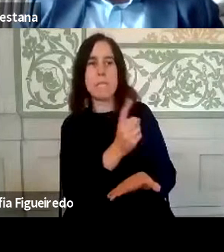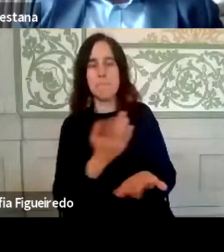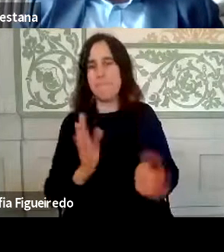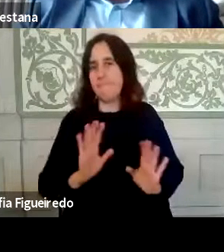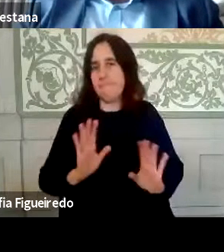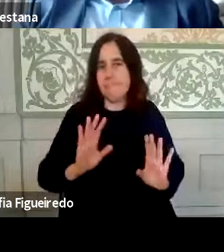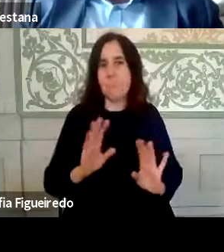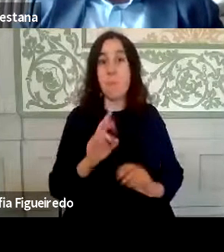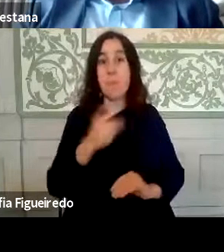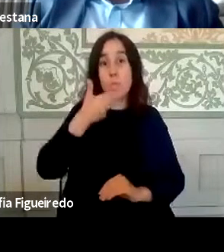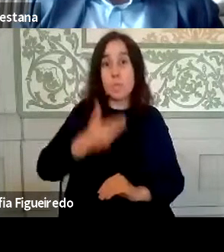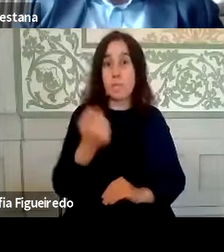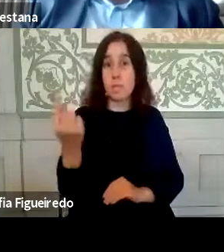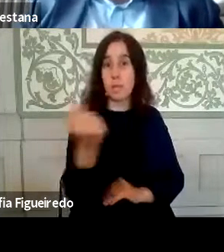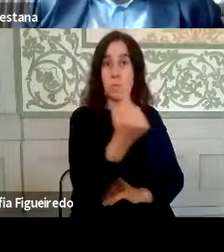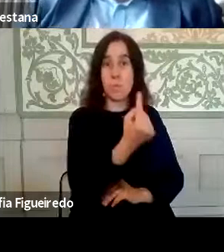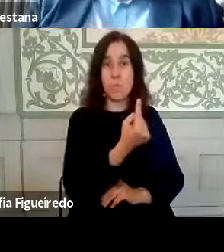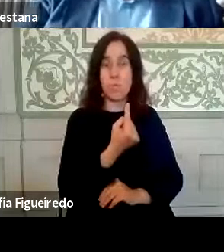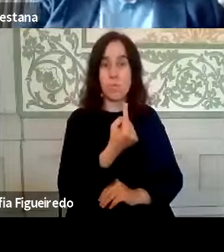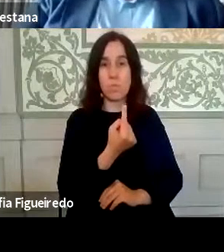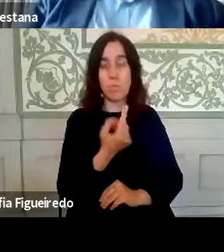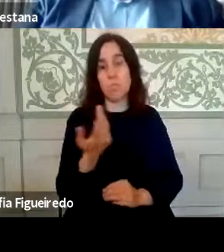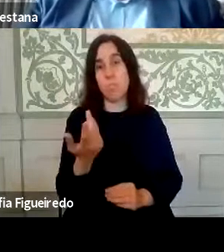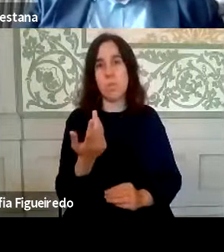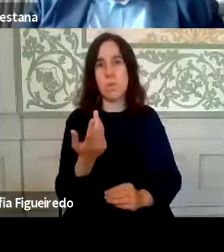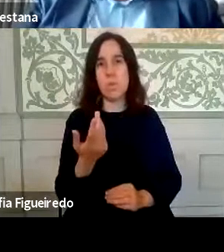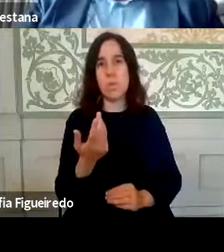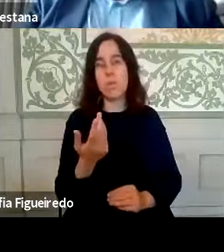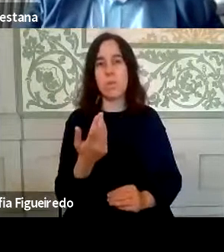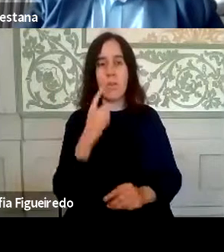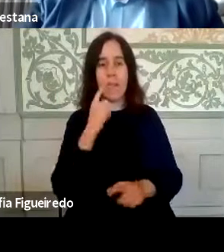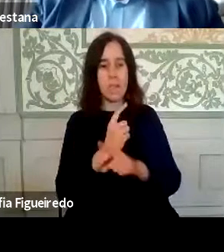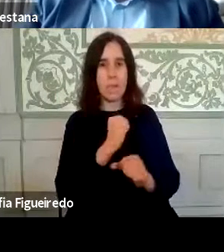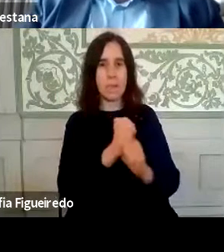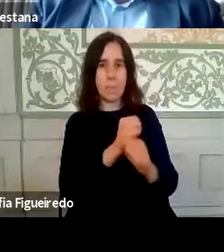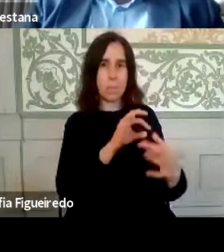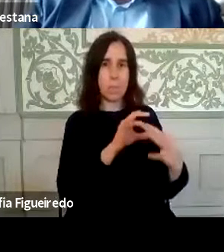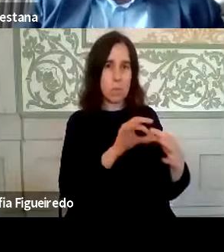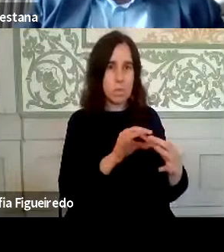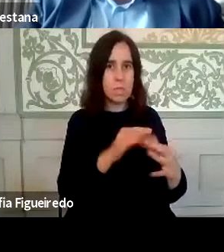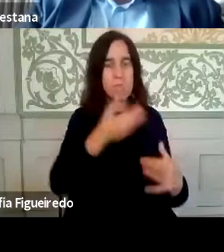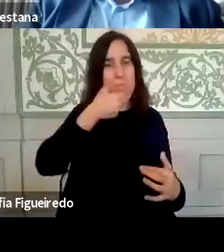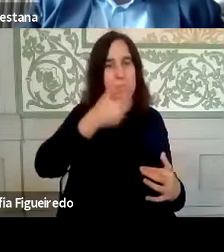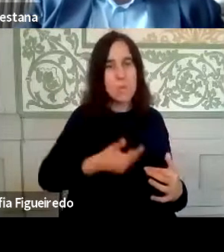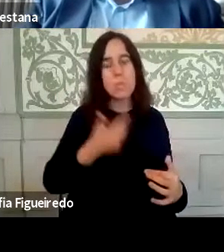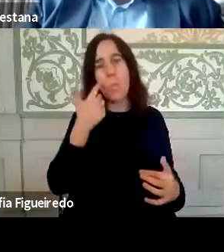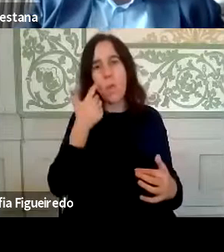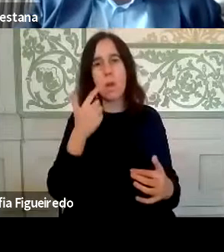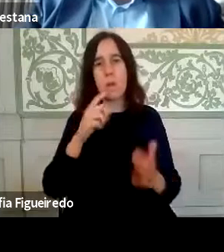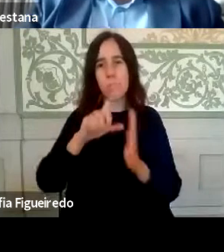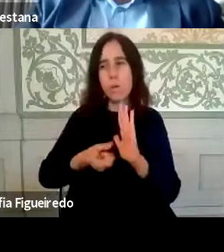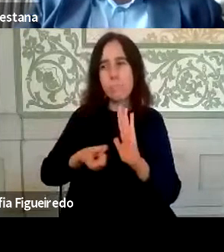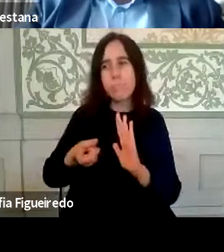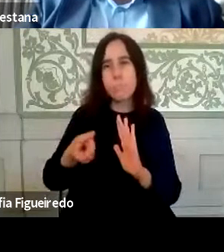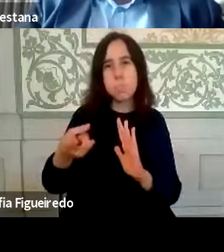mas a experiência de cada um, a experiência do que tivemos neste plano de trabalho colaborativo, em conseguir realizar muitos projetos